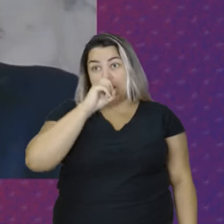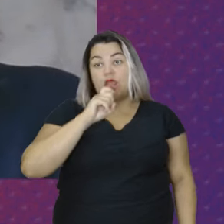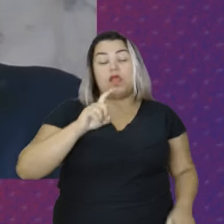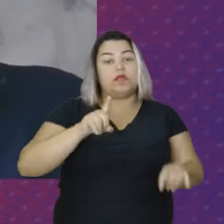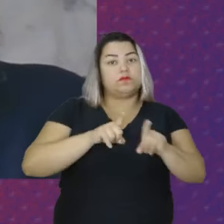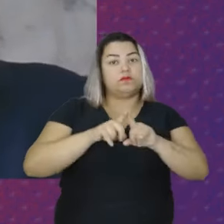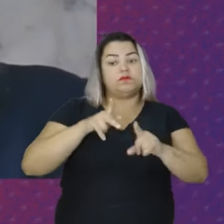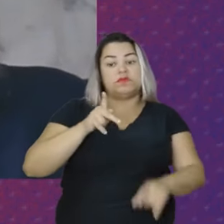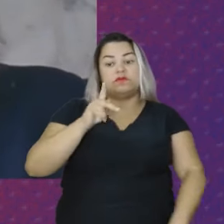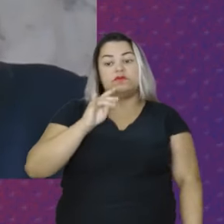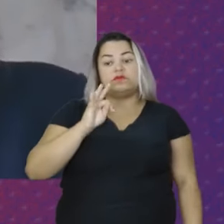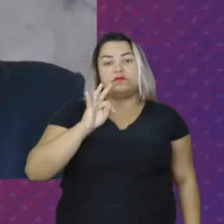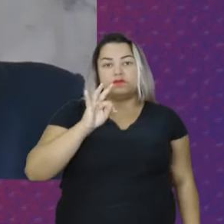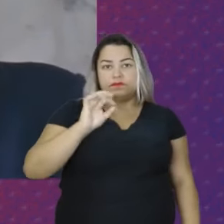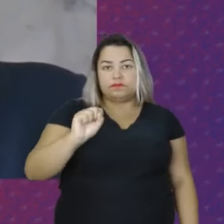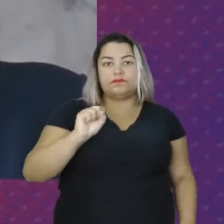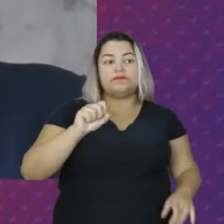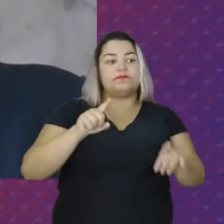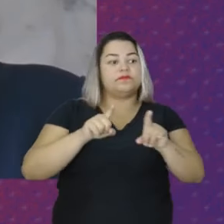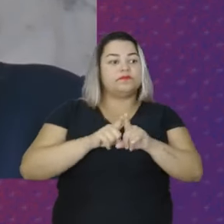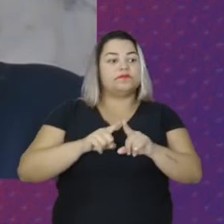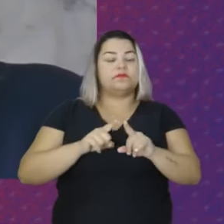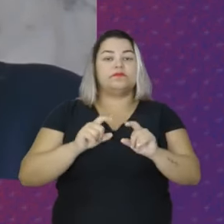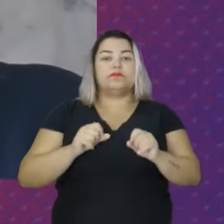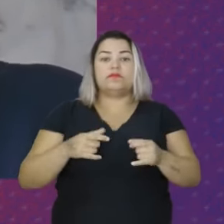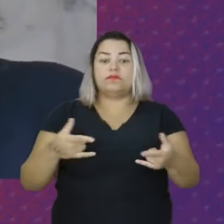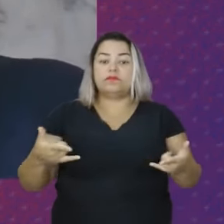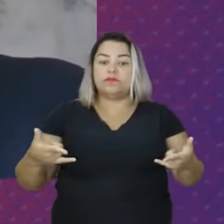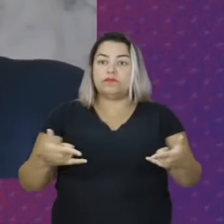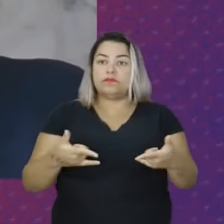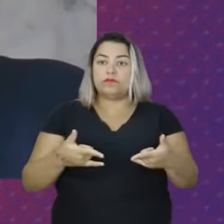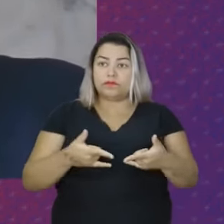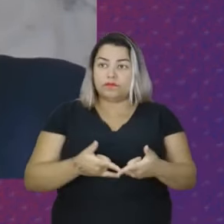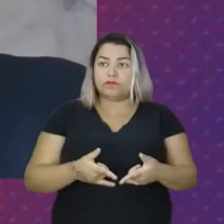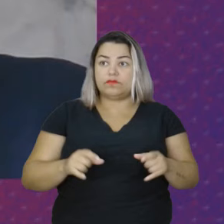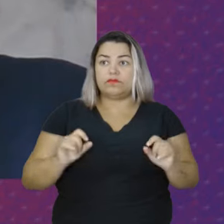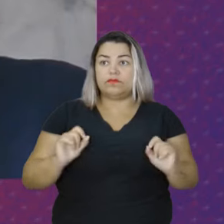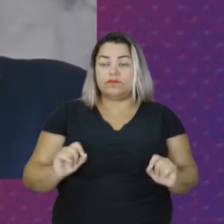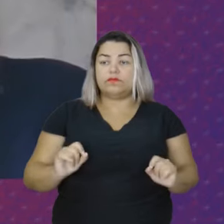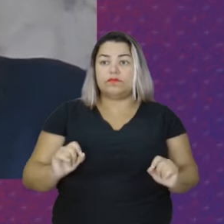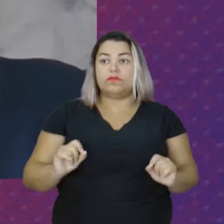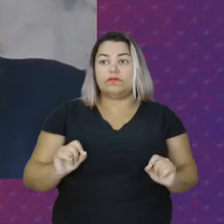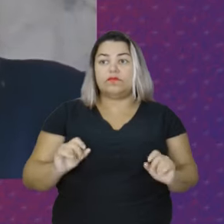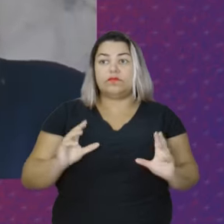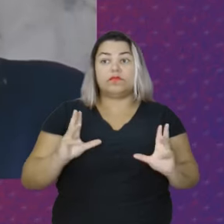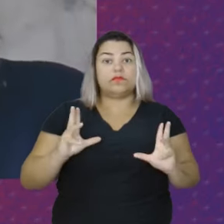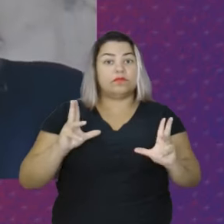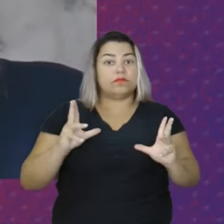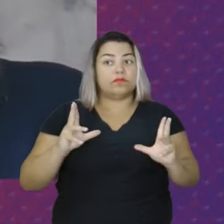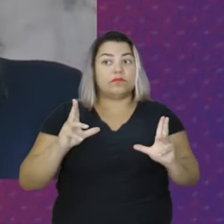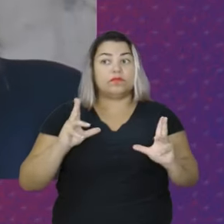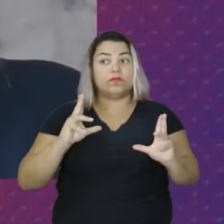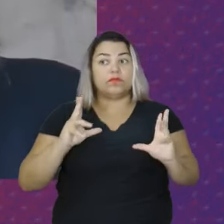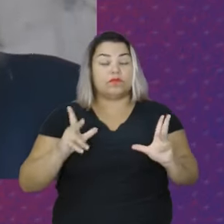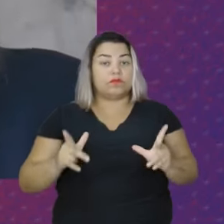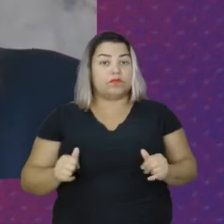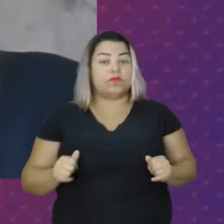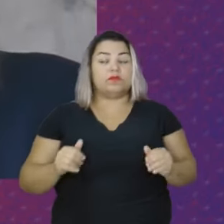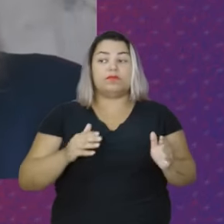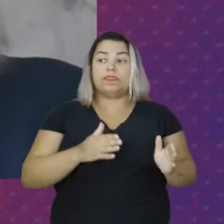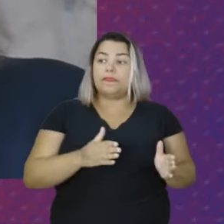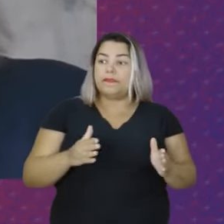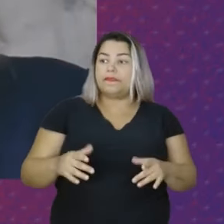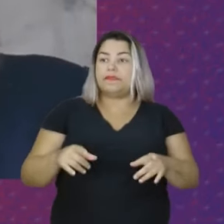distribuídos também absorventes higiênicos E, concomitantemente, um processo